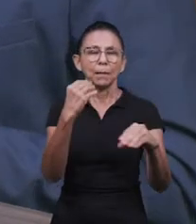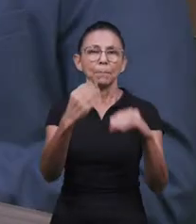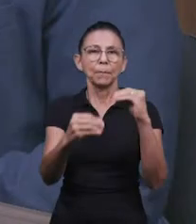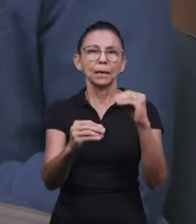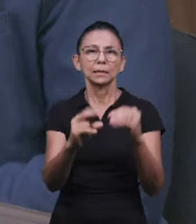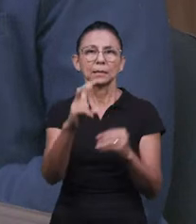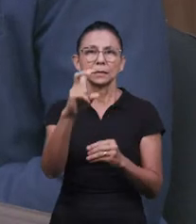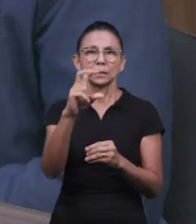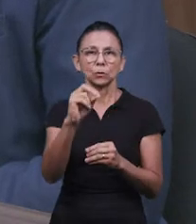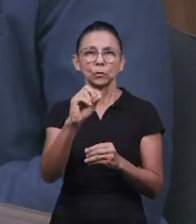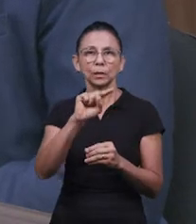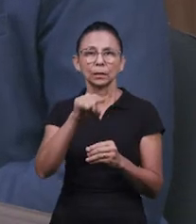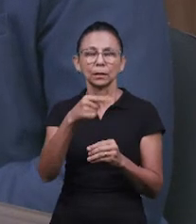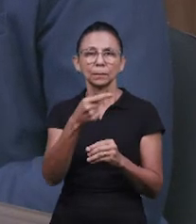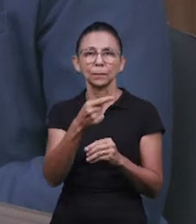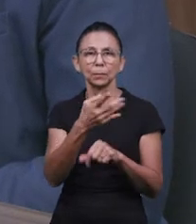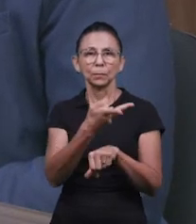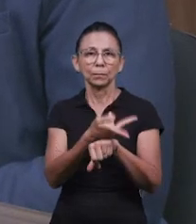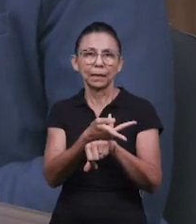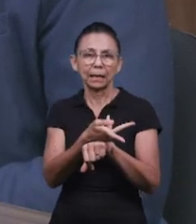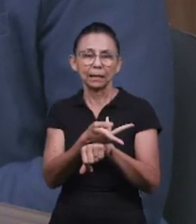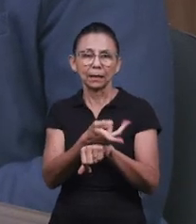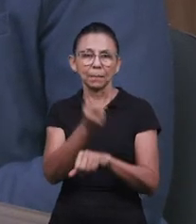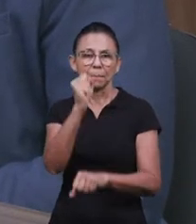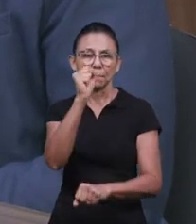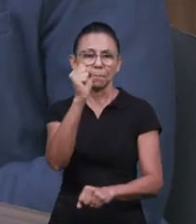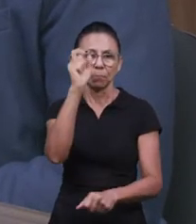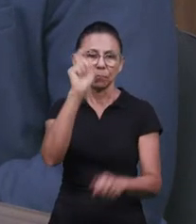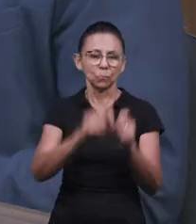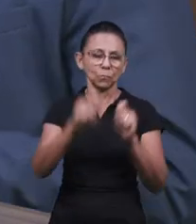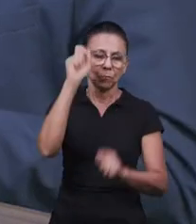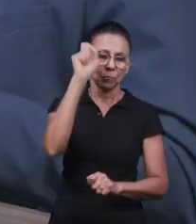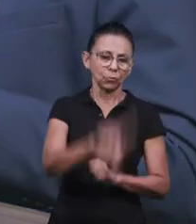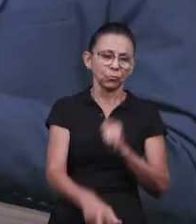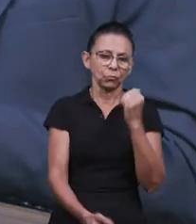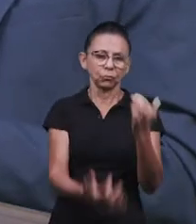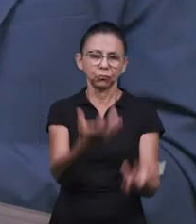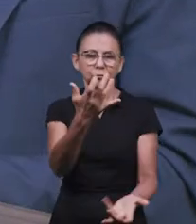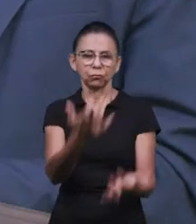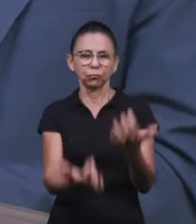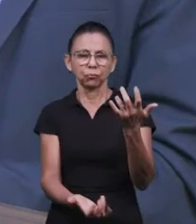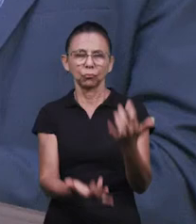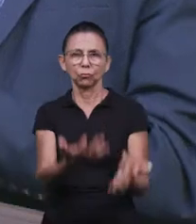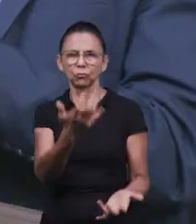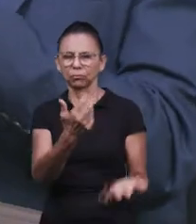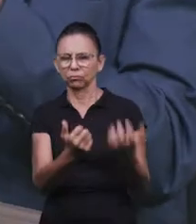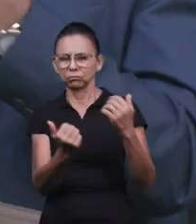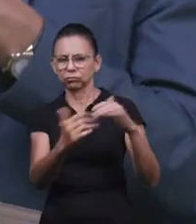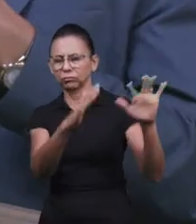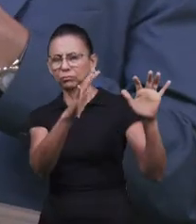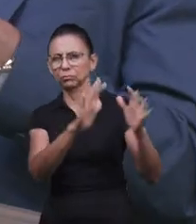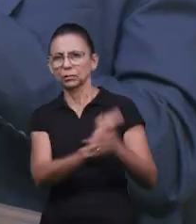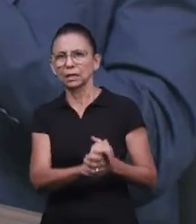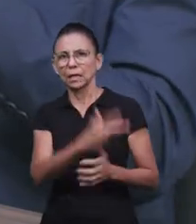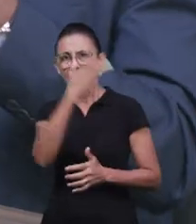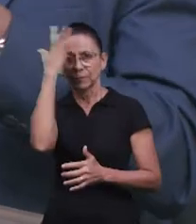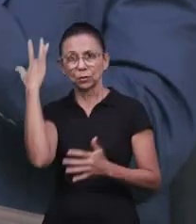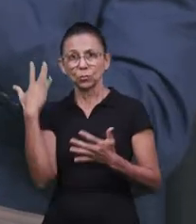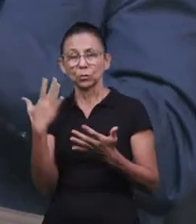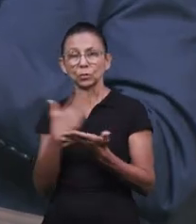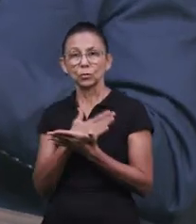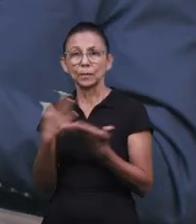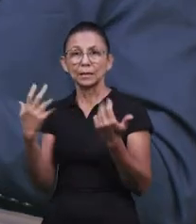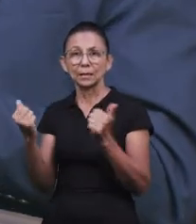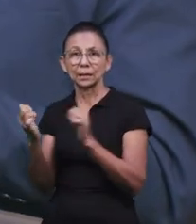que montava 50 mil peças de prata, os livros que eles queimaram. Os cristãos se converteram e começaram a queimar aquele livro de artes mágicas, negócio que